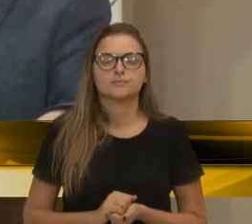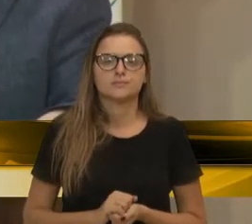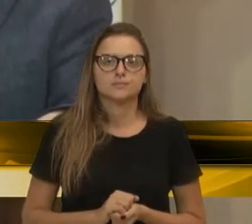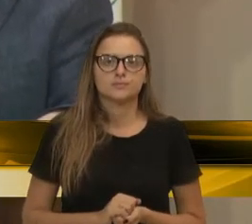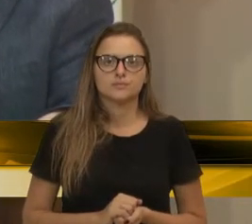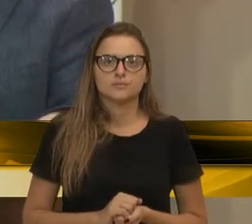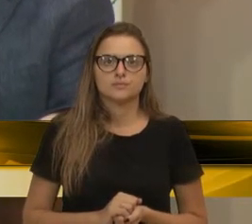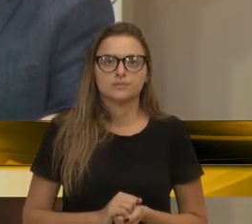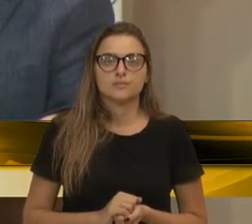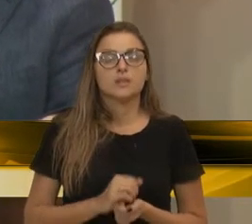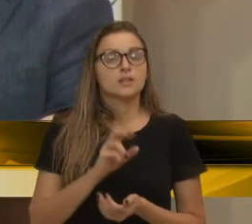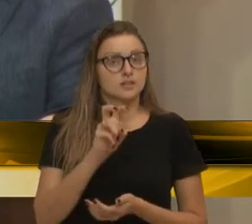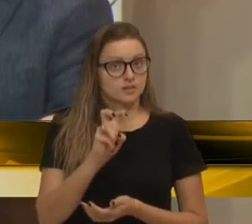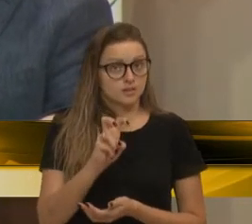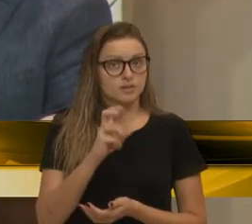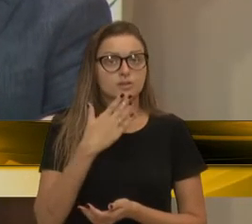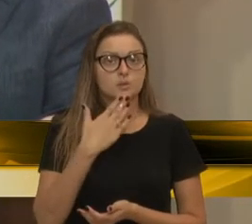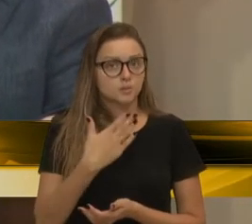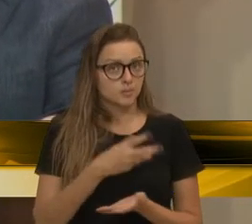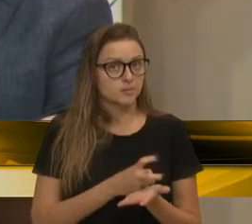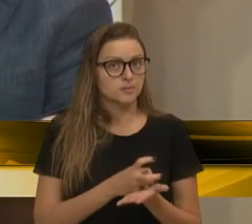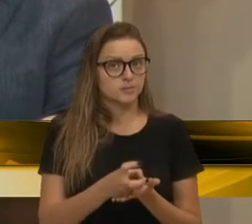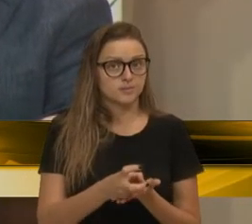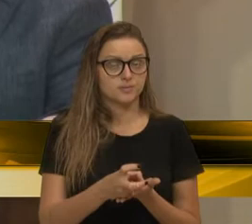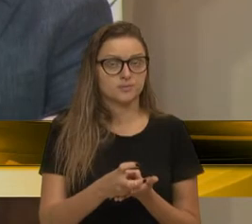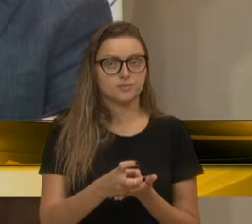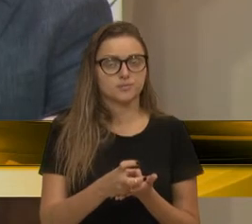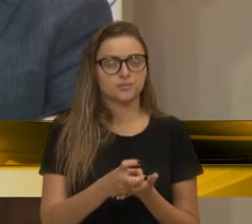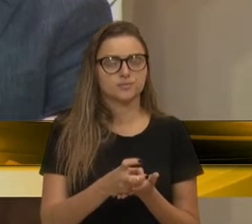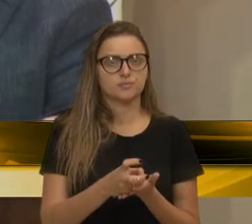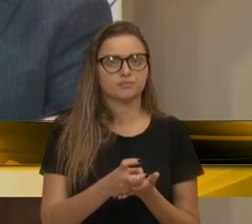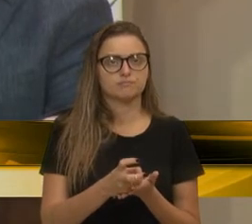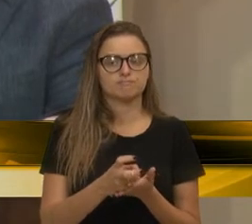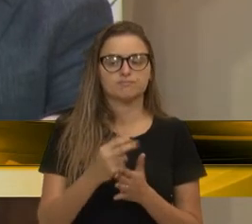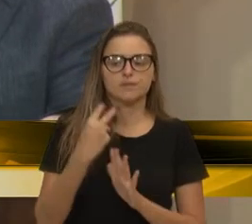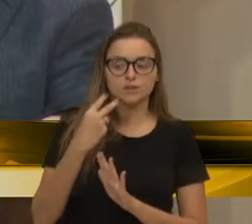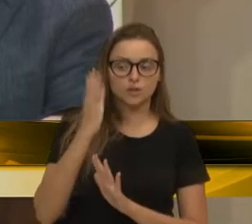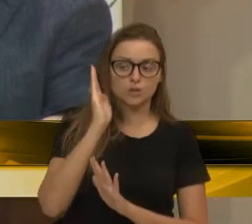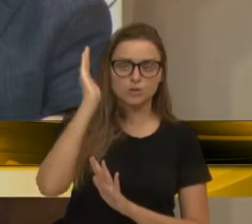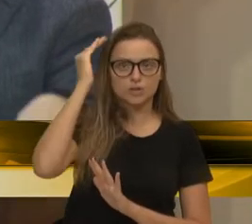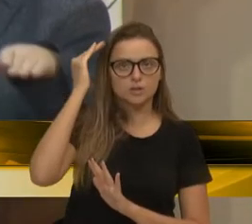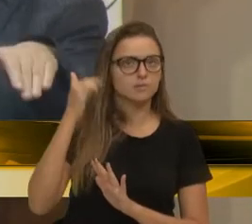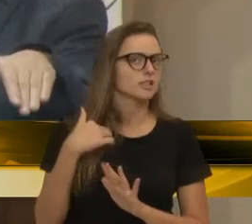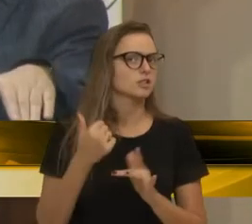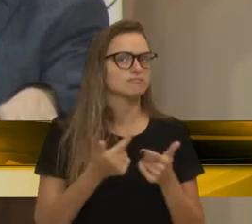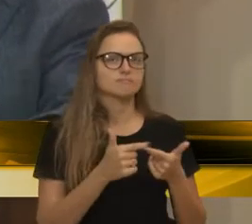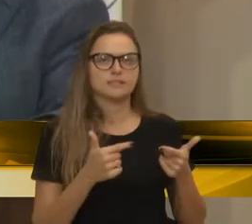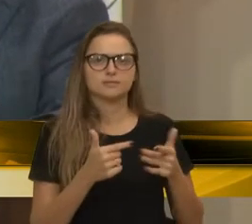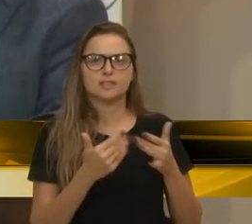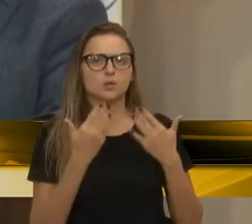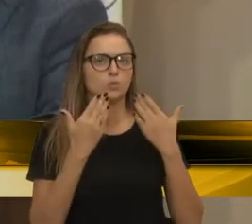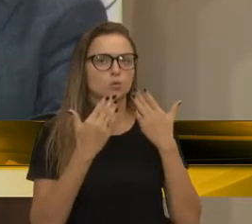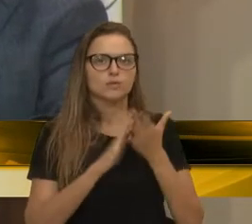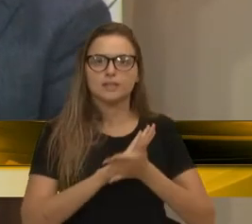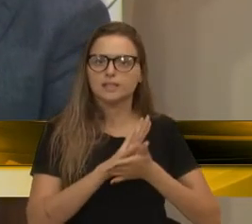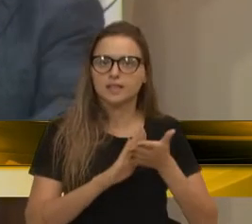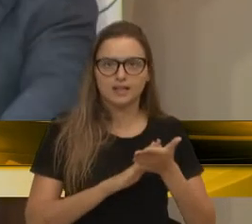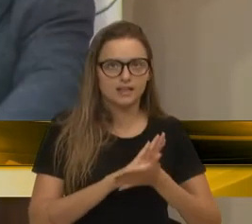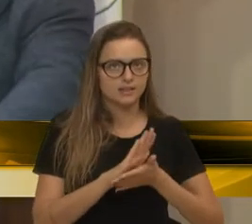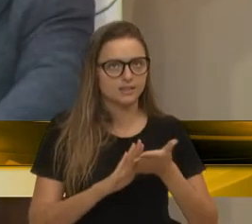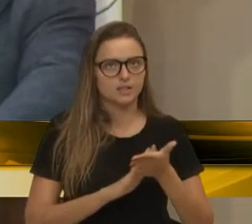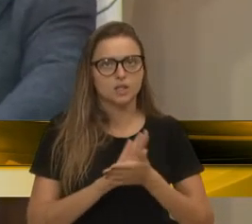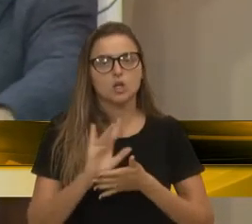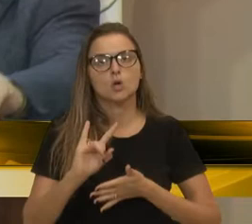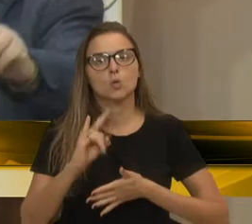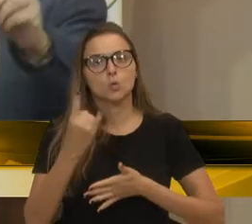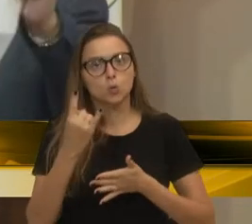Dos cinco pedidos de impedimento, vereador Felipe, sem dúvida nenhuma, este último, através